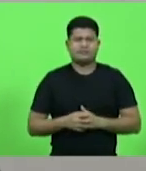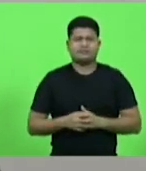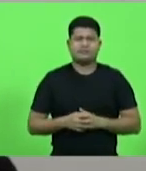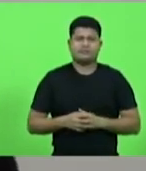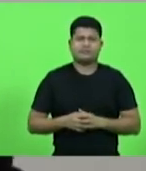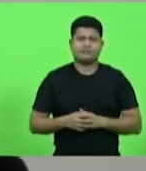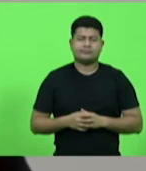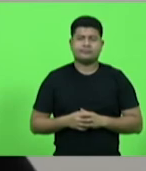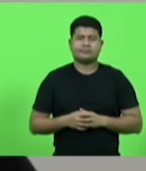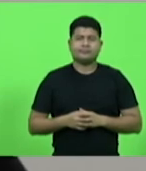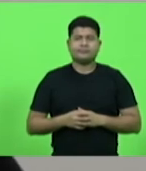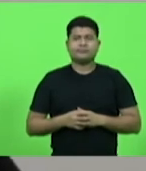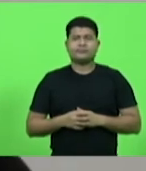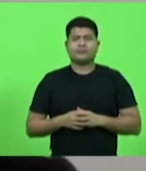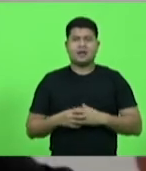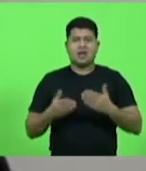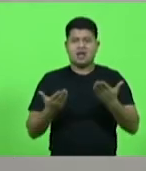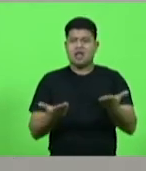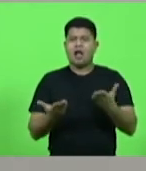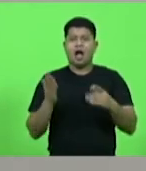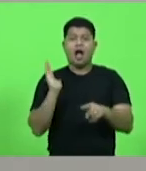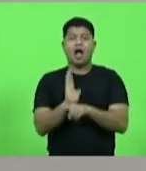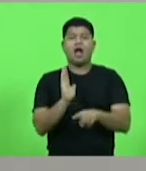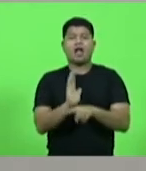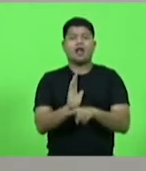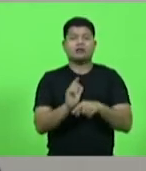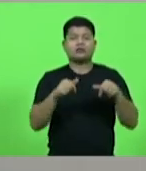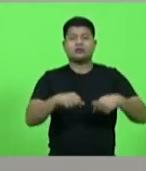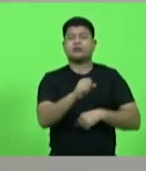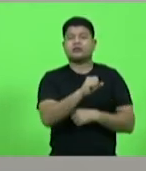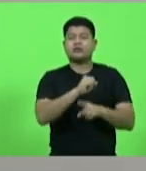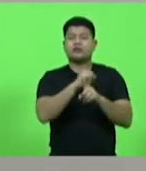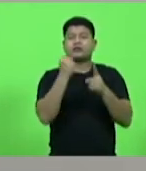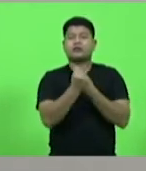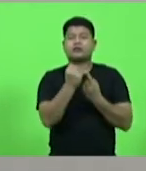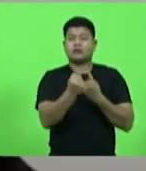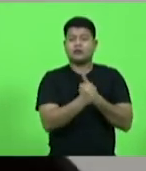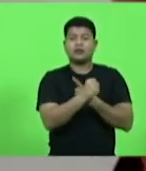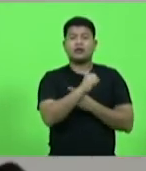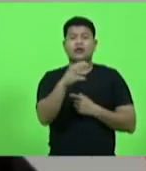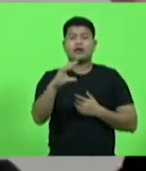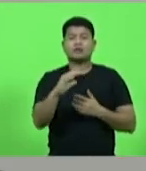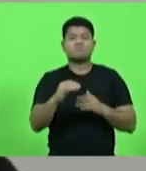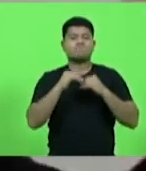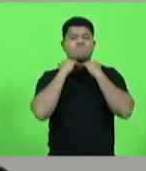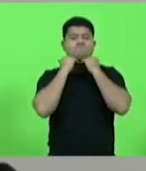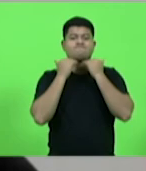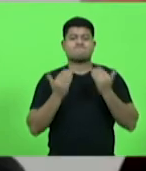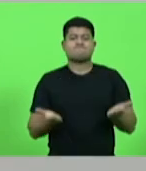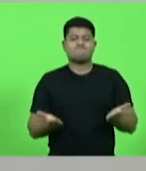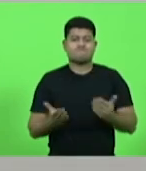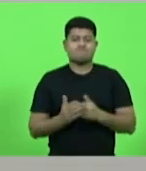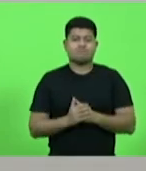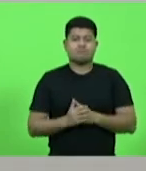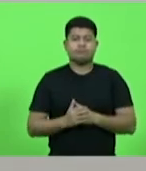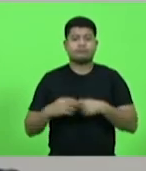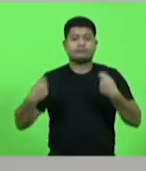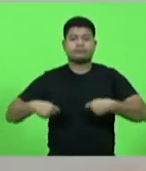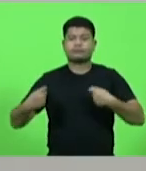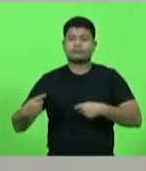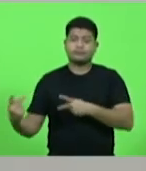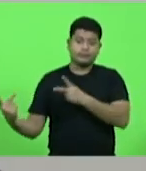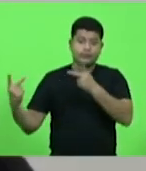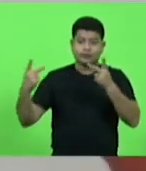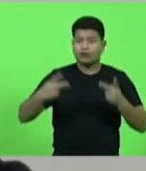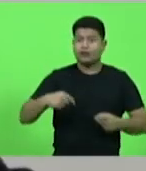Não serve isto para a sociedade catarinense? É preciso vir em Santa Catarina e